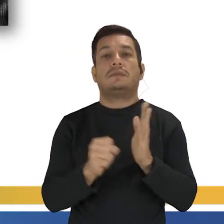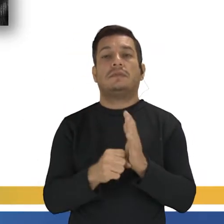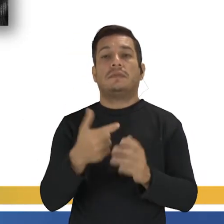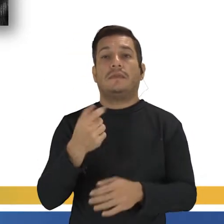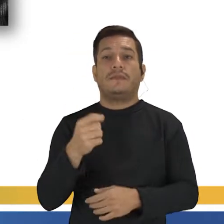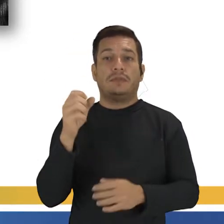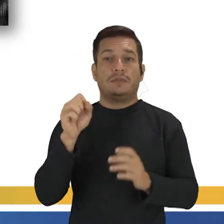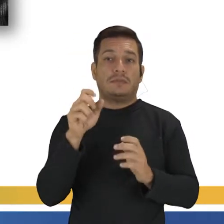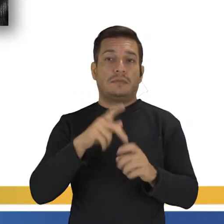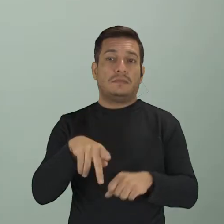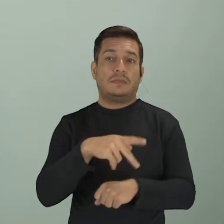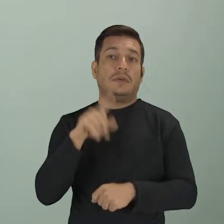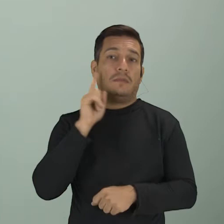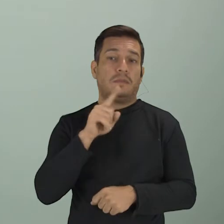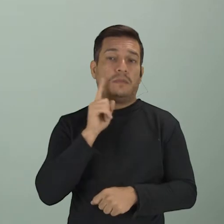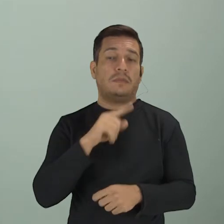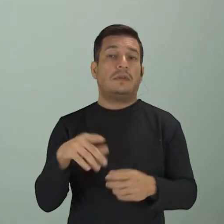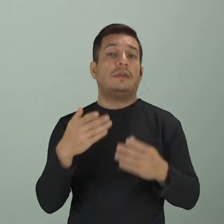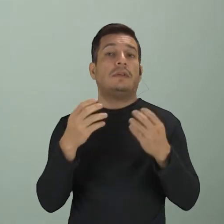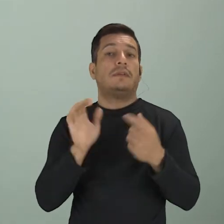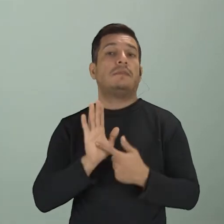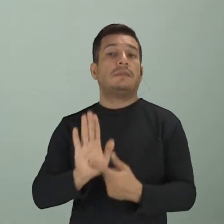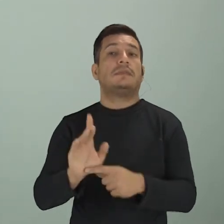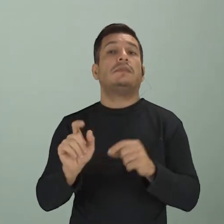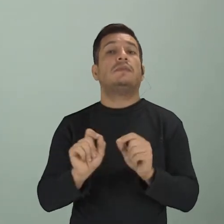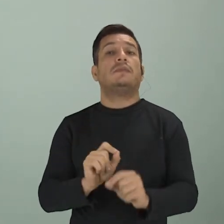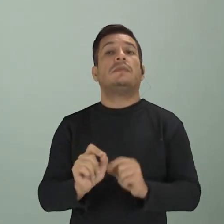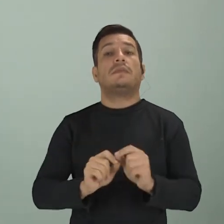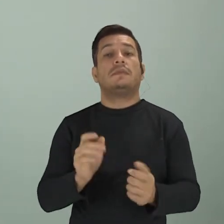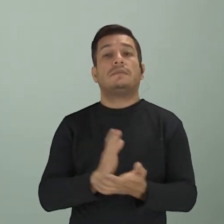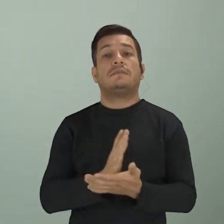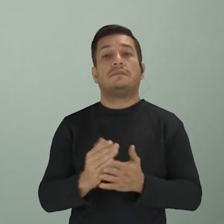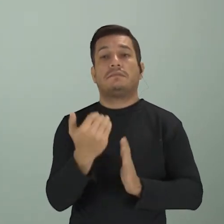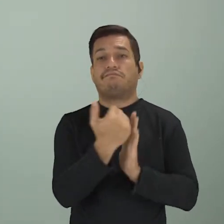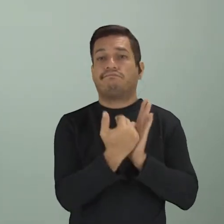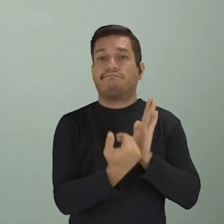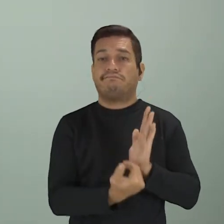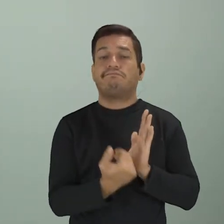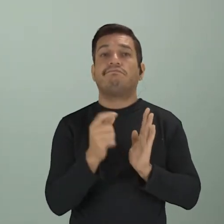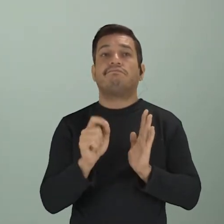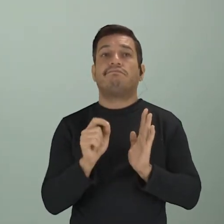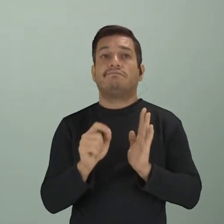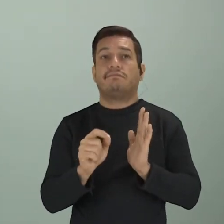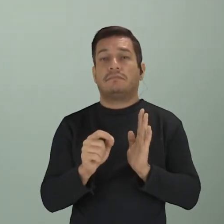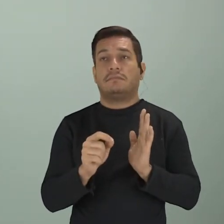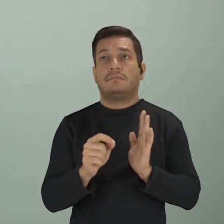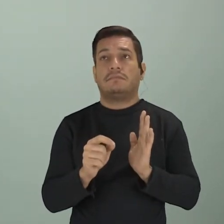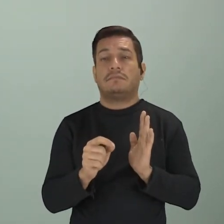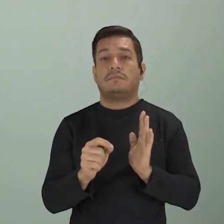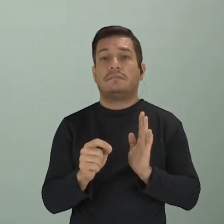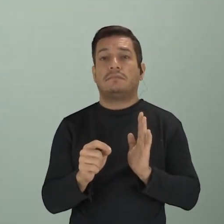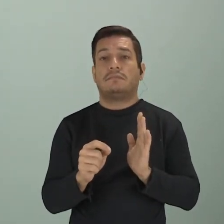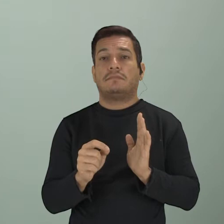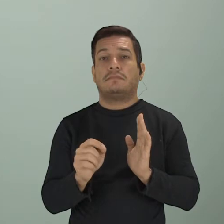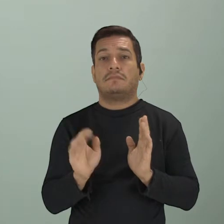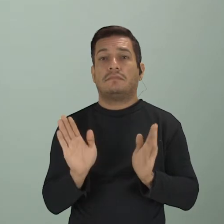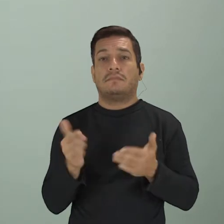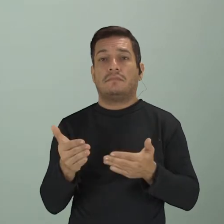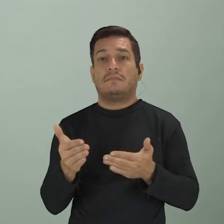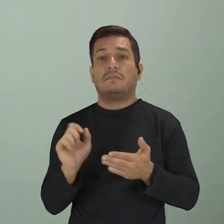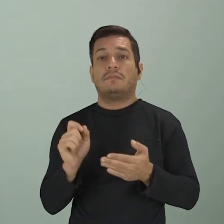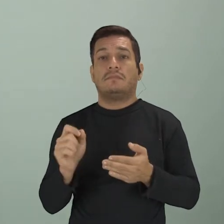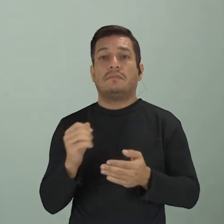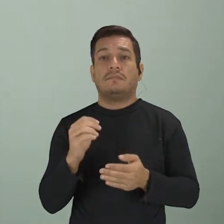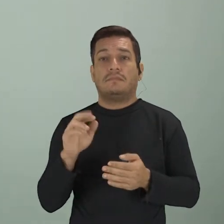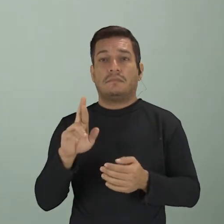nos Estados Unidos, que ele vai trazer algumas questões referentes aí essa questão onde o quesito